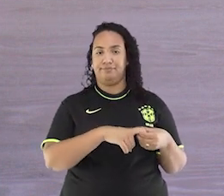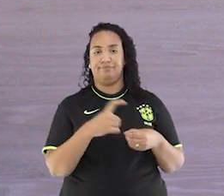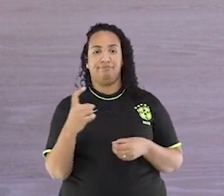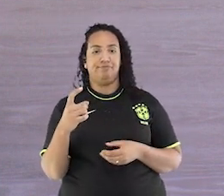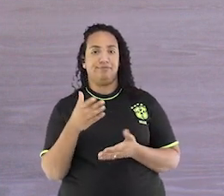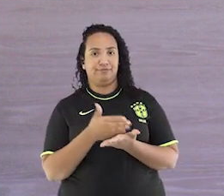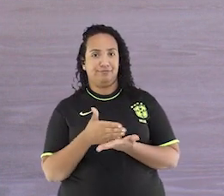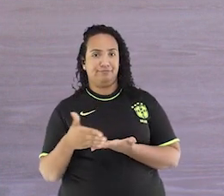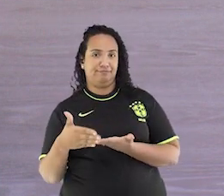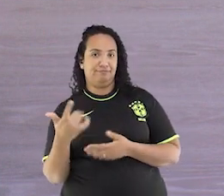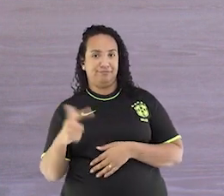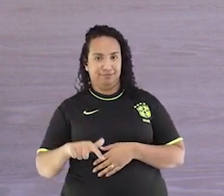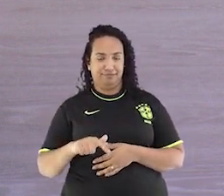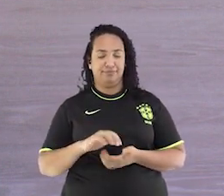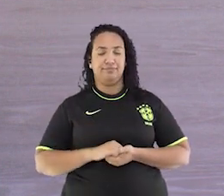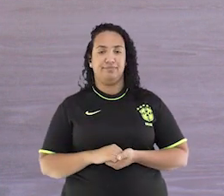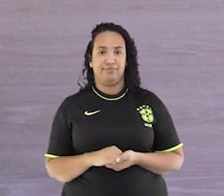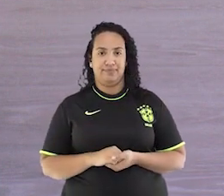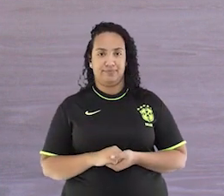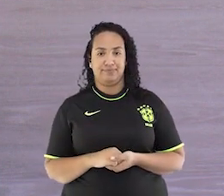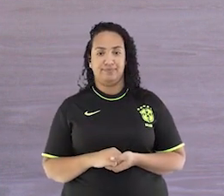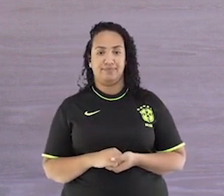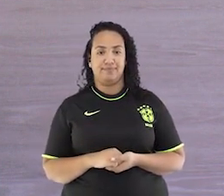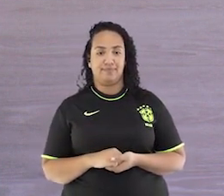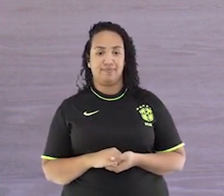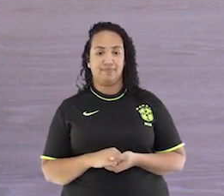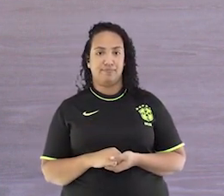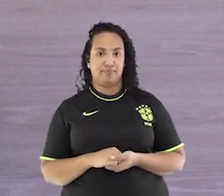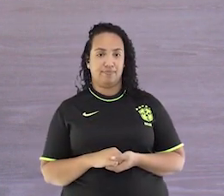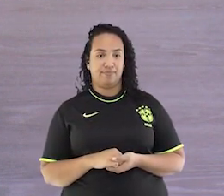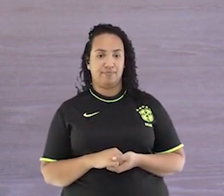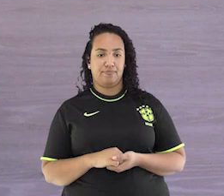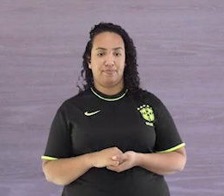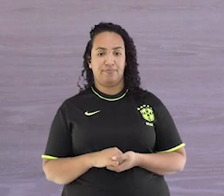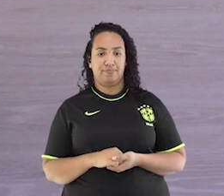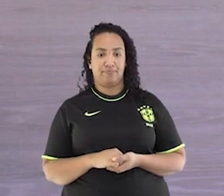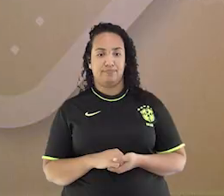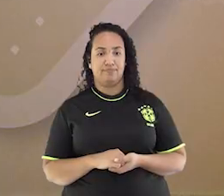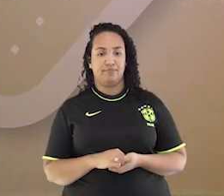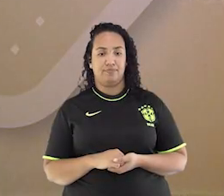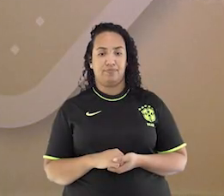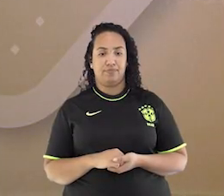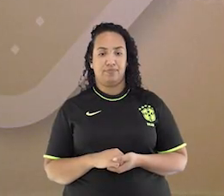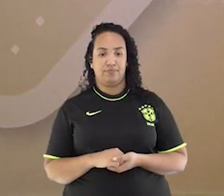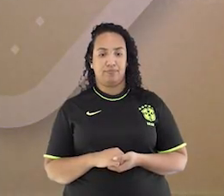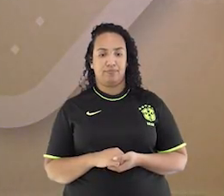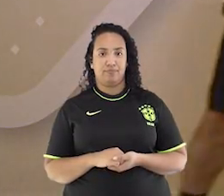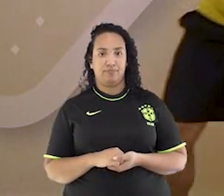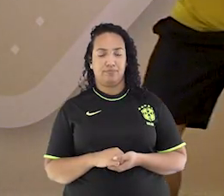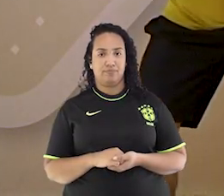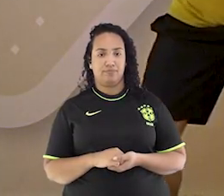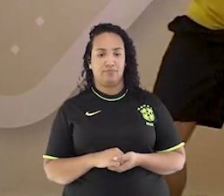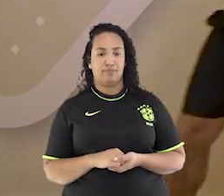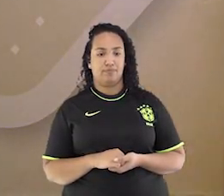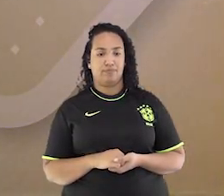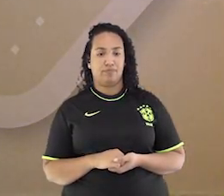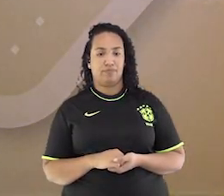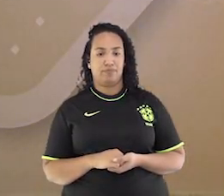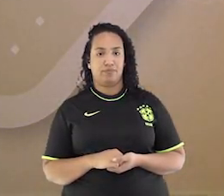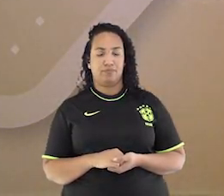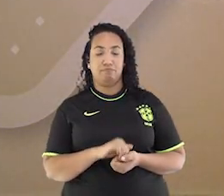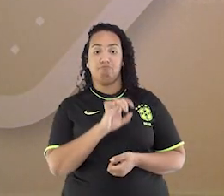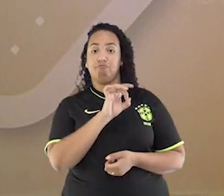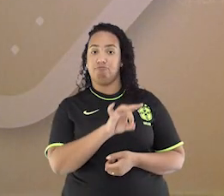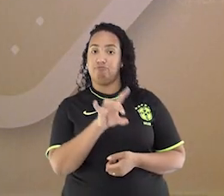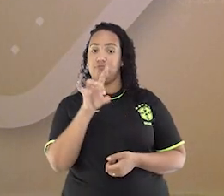Boa! Meio. Volto. Boa! Cada um faz